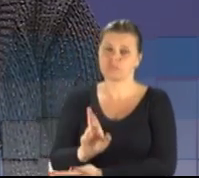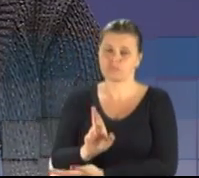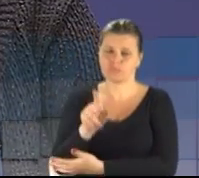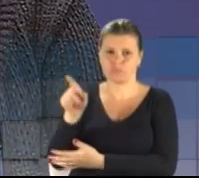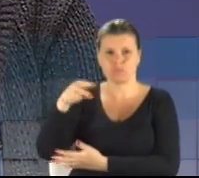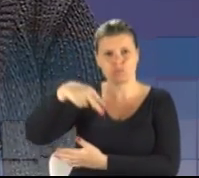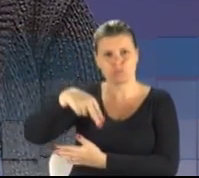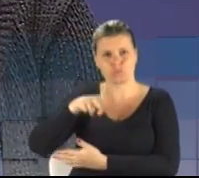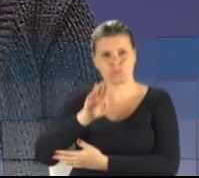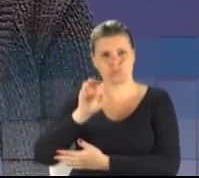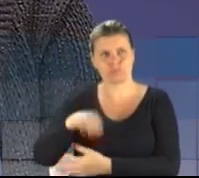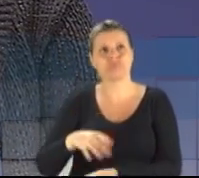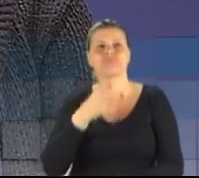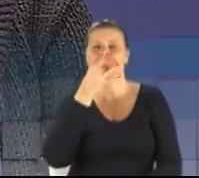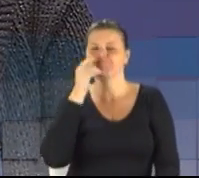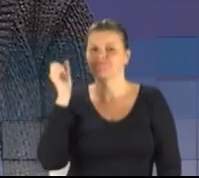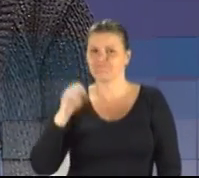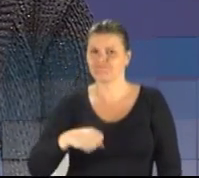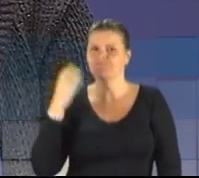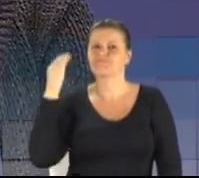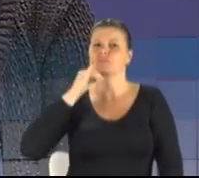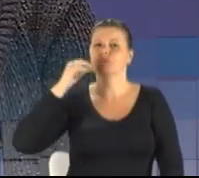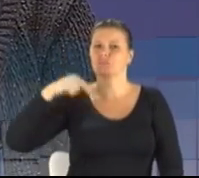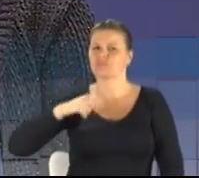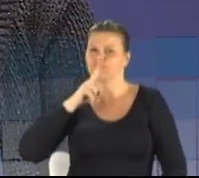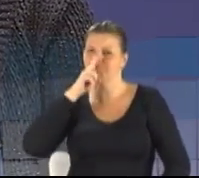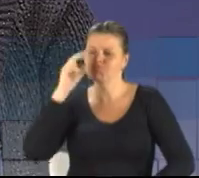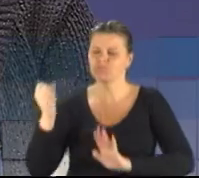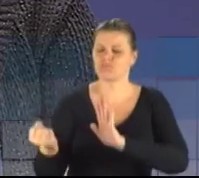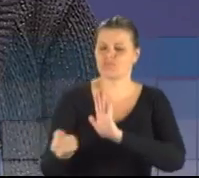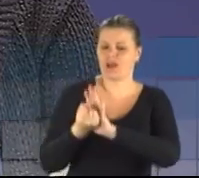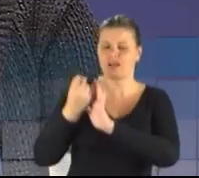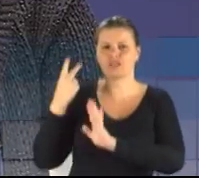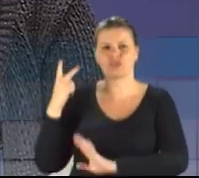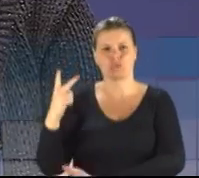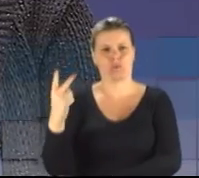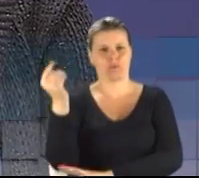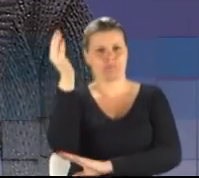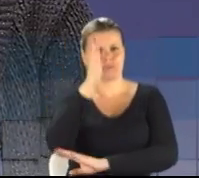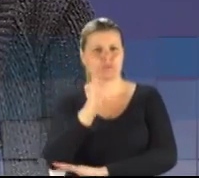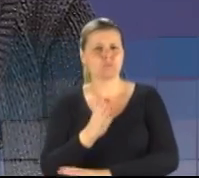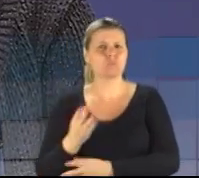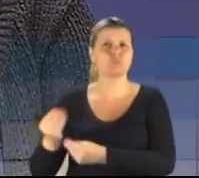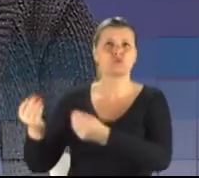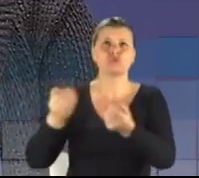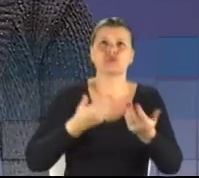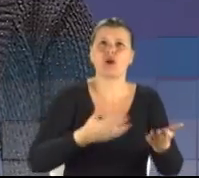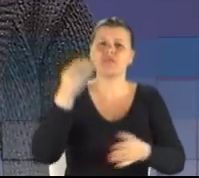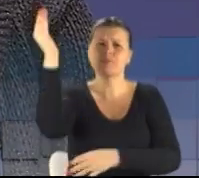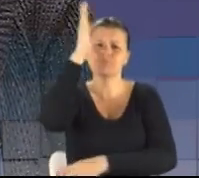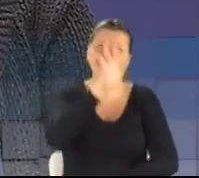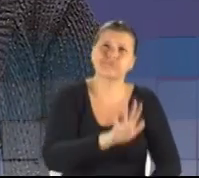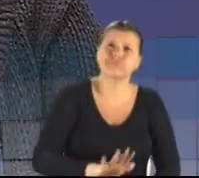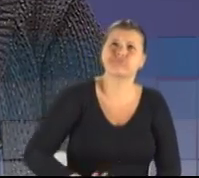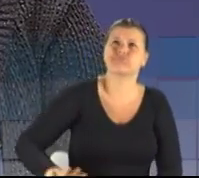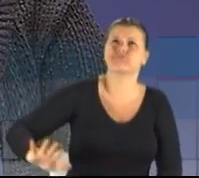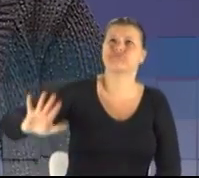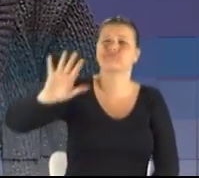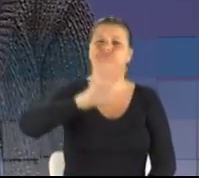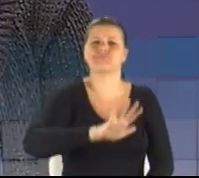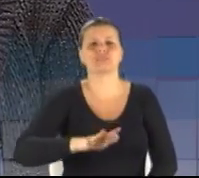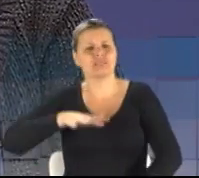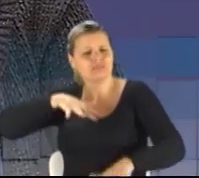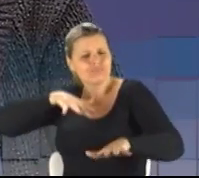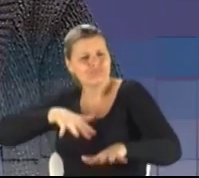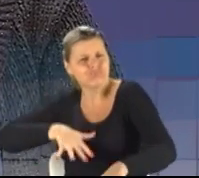realmente, junho, marcou a história do Brasil. Milhões de jovens do Brasil inteiro e alguns trabalhadores tiveram nas